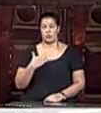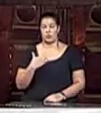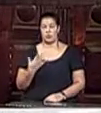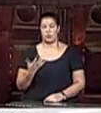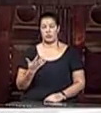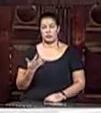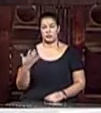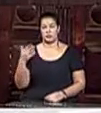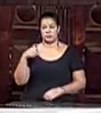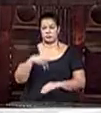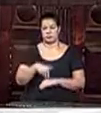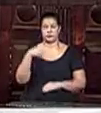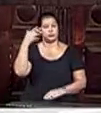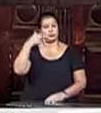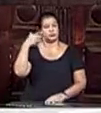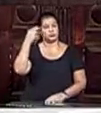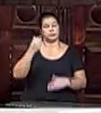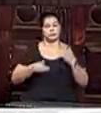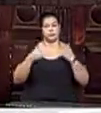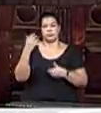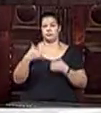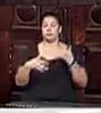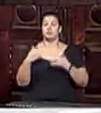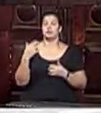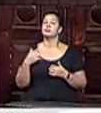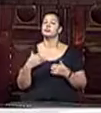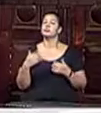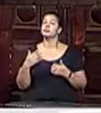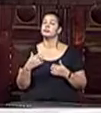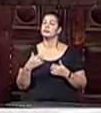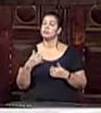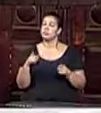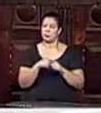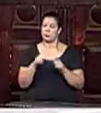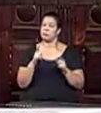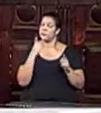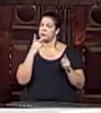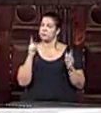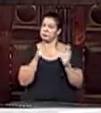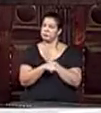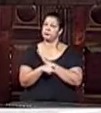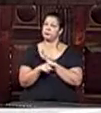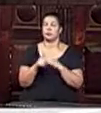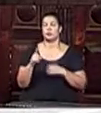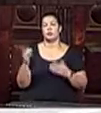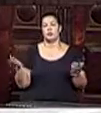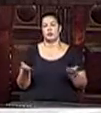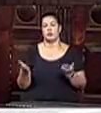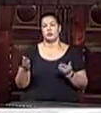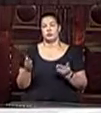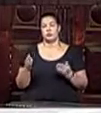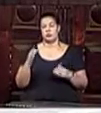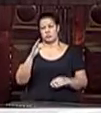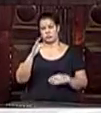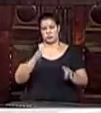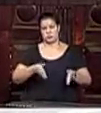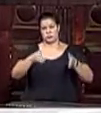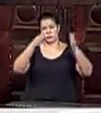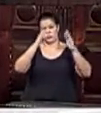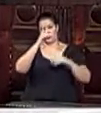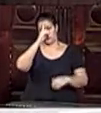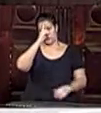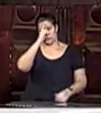para colocar, para questionar o atual estado do hospital regional